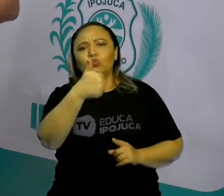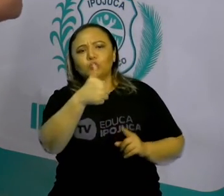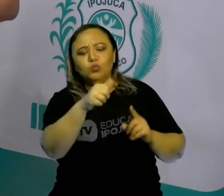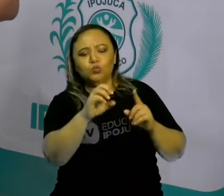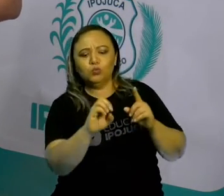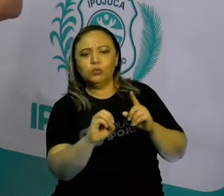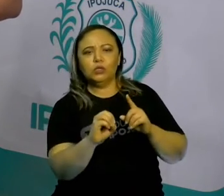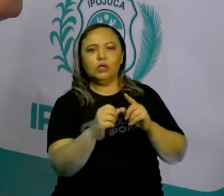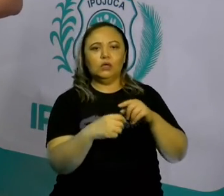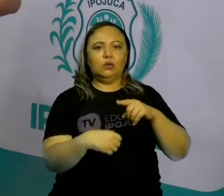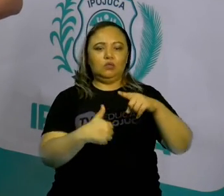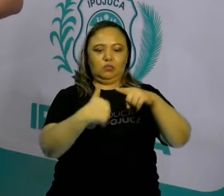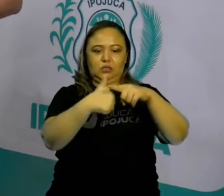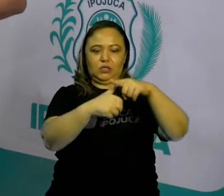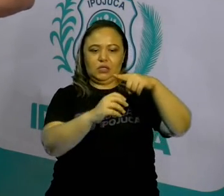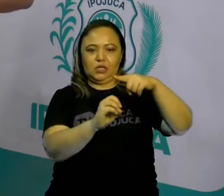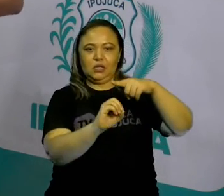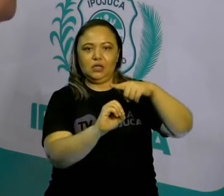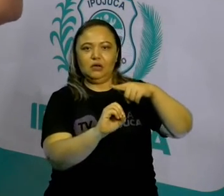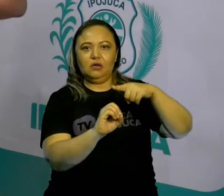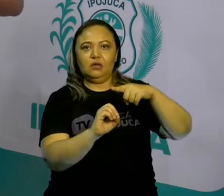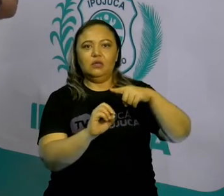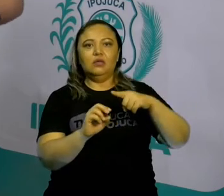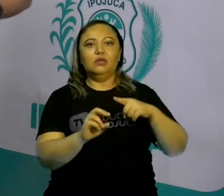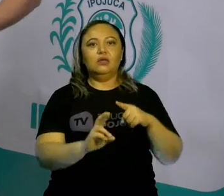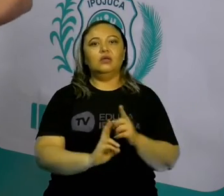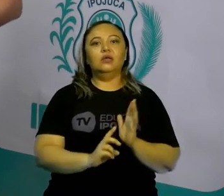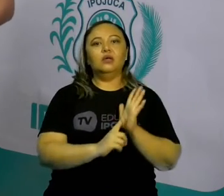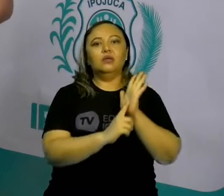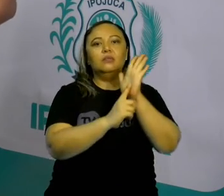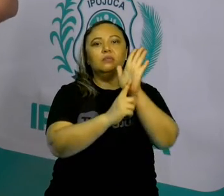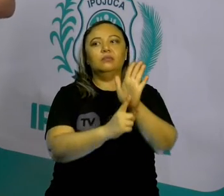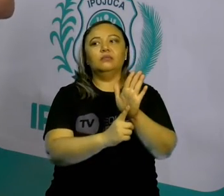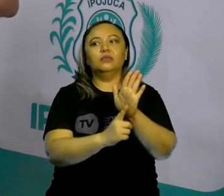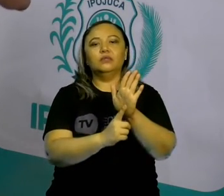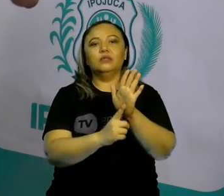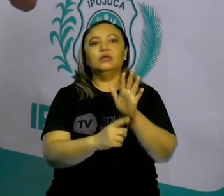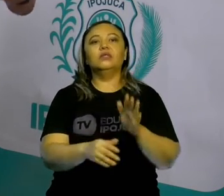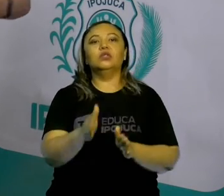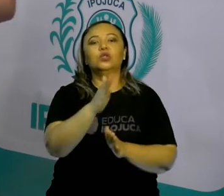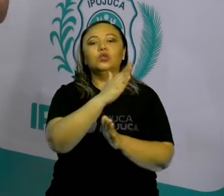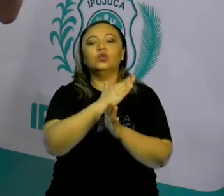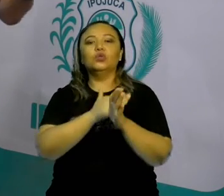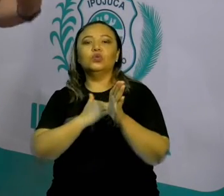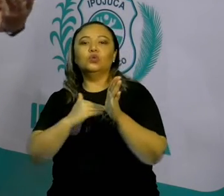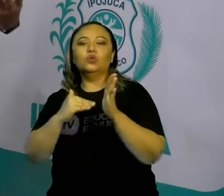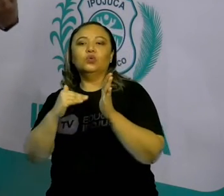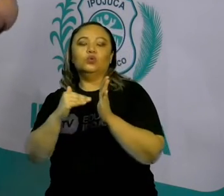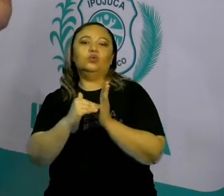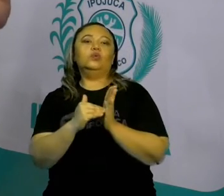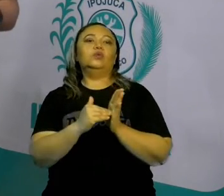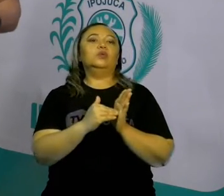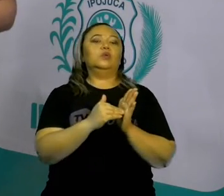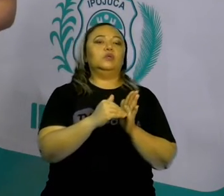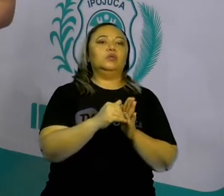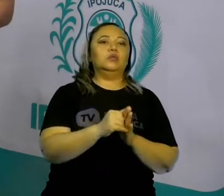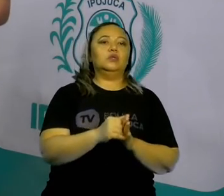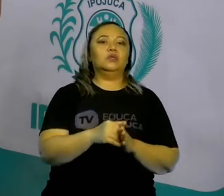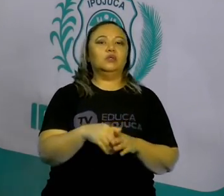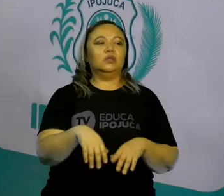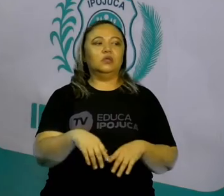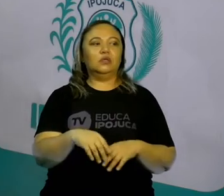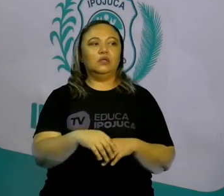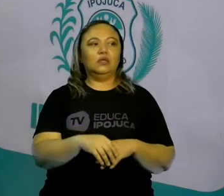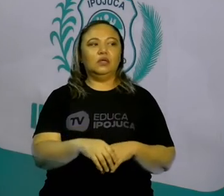número de baixo, o denominador, vai representar o nosso espaço amostral. seja, todas as chances que nós temos para poder